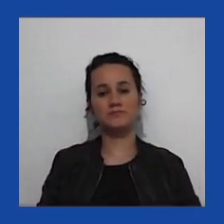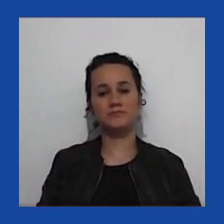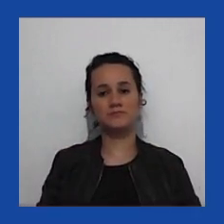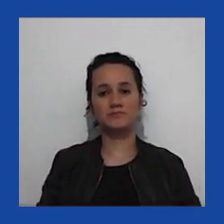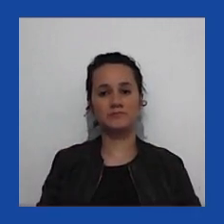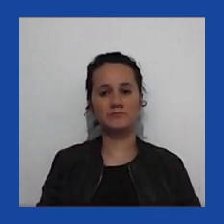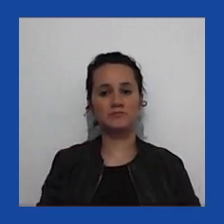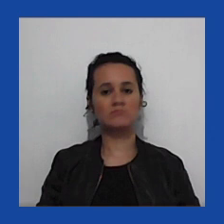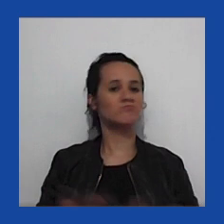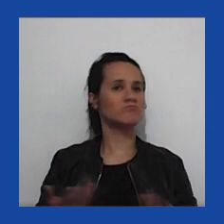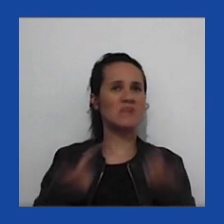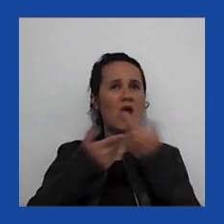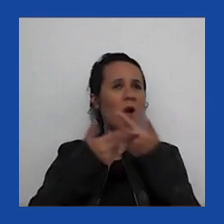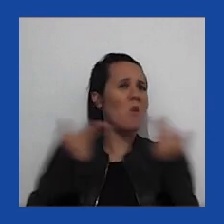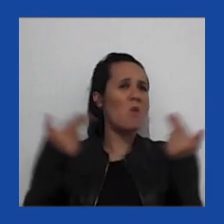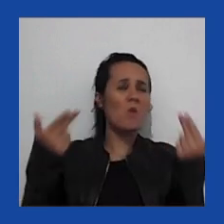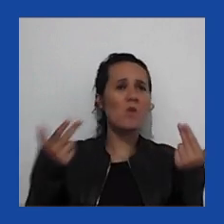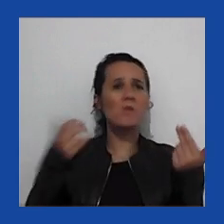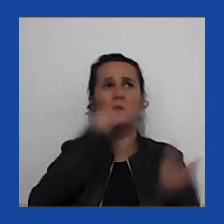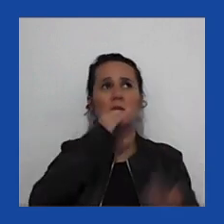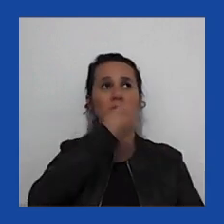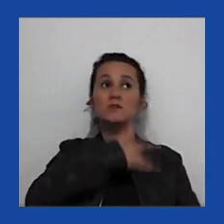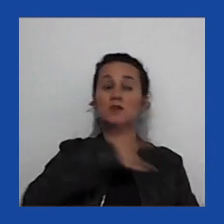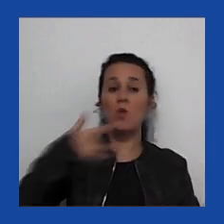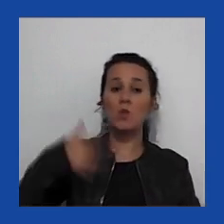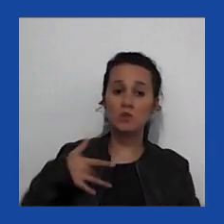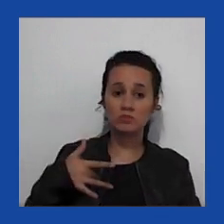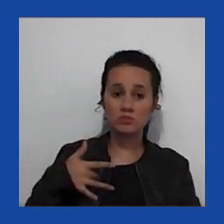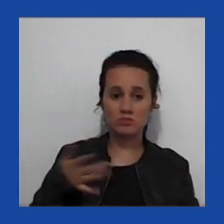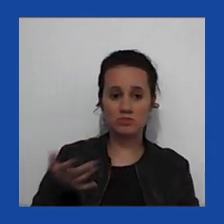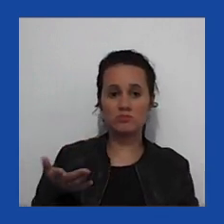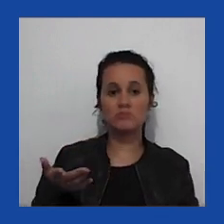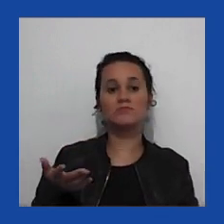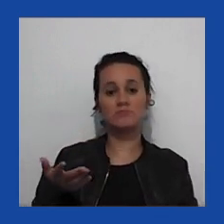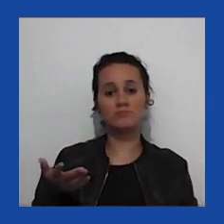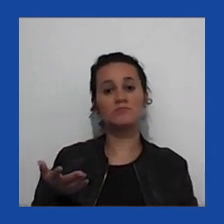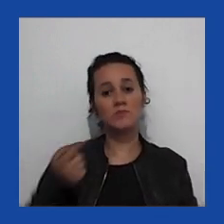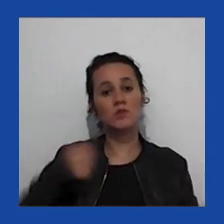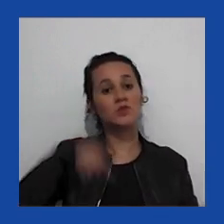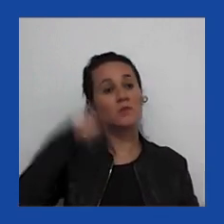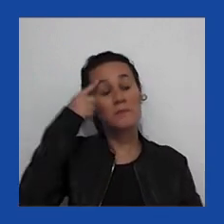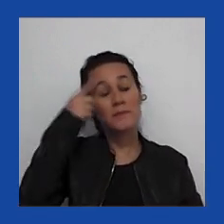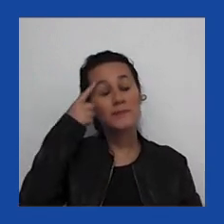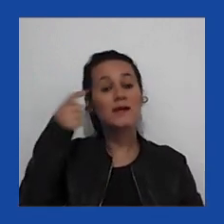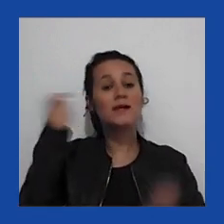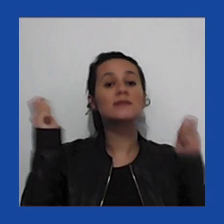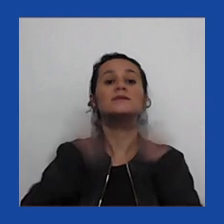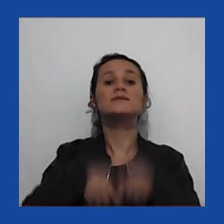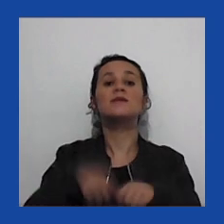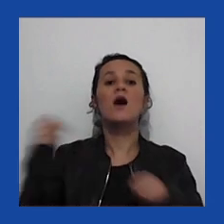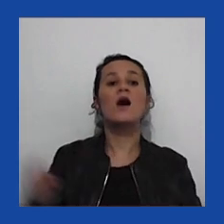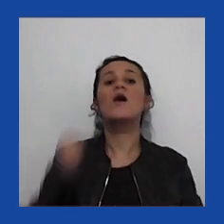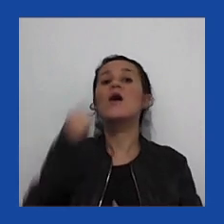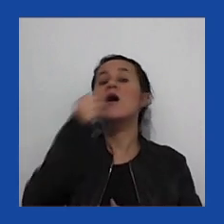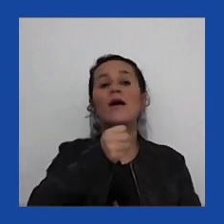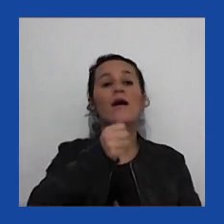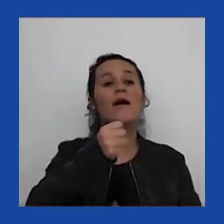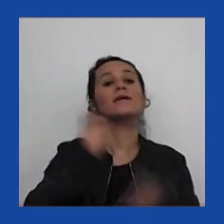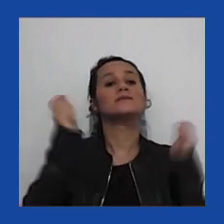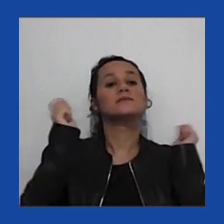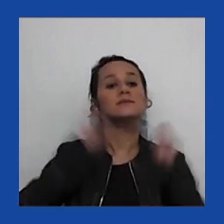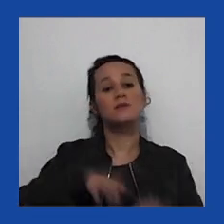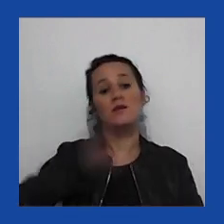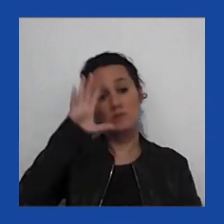coisas, saúde pública, e eleger candidatos que têm soluções